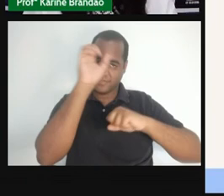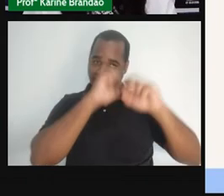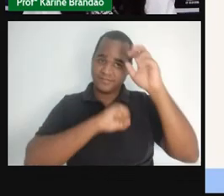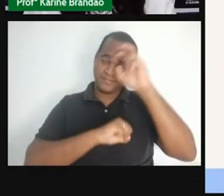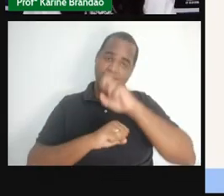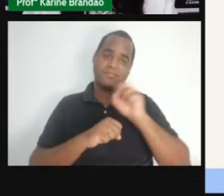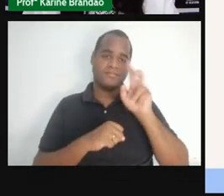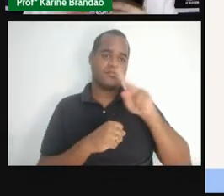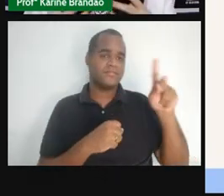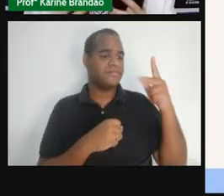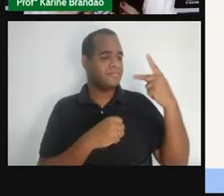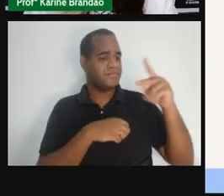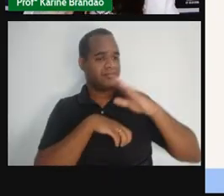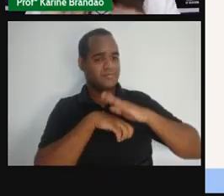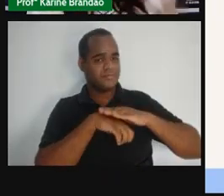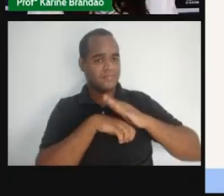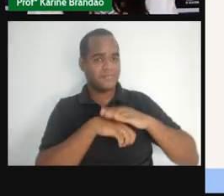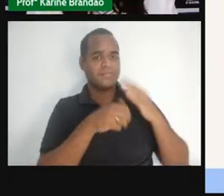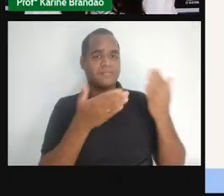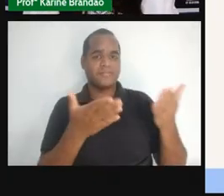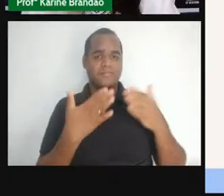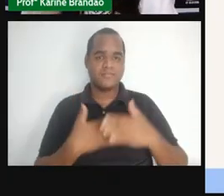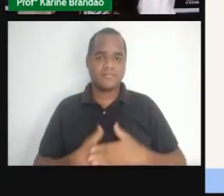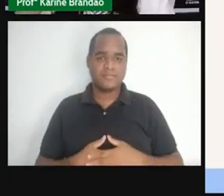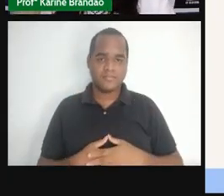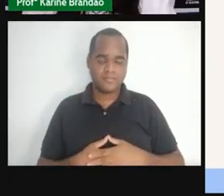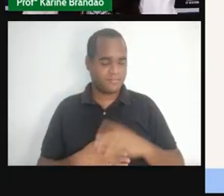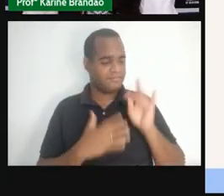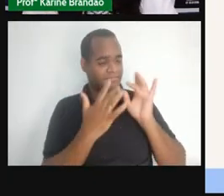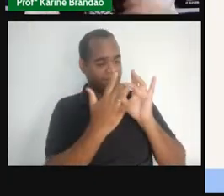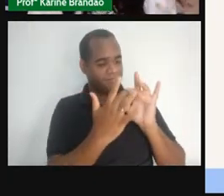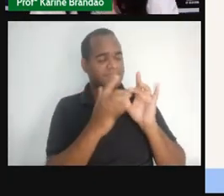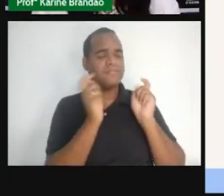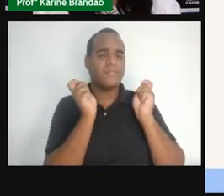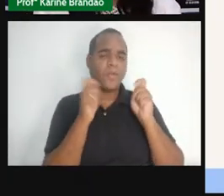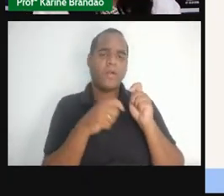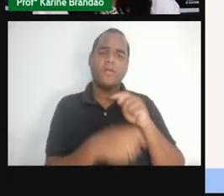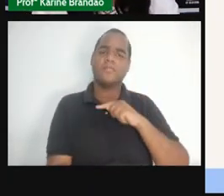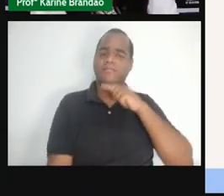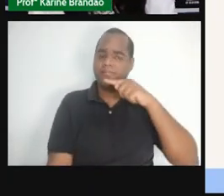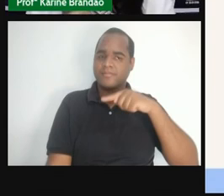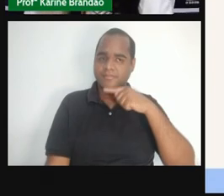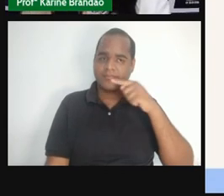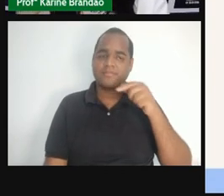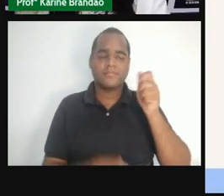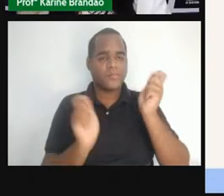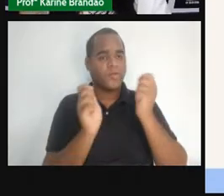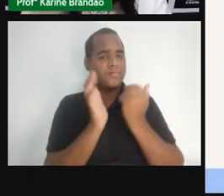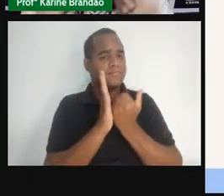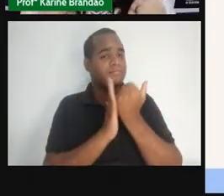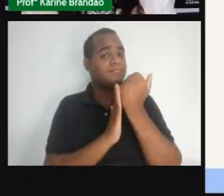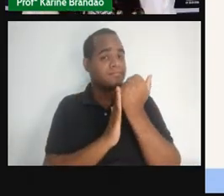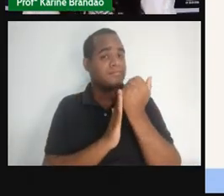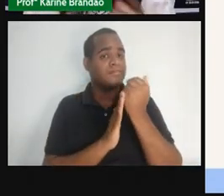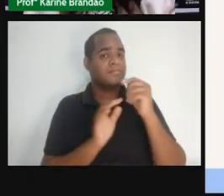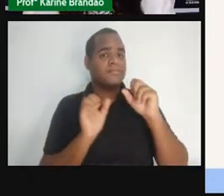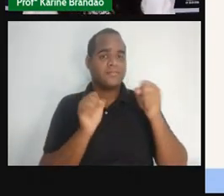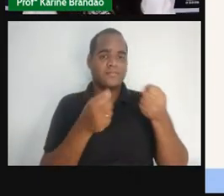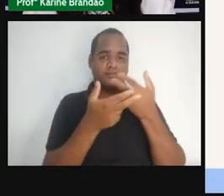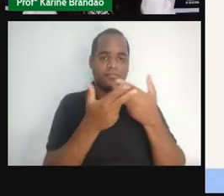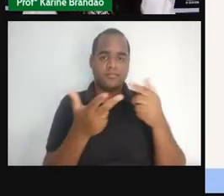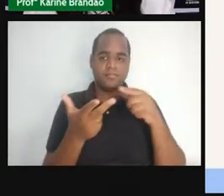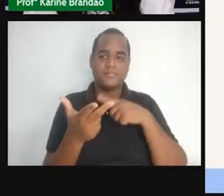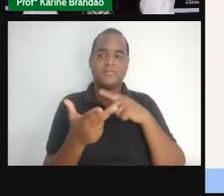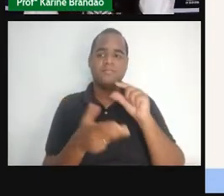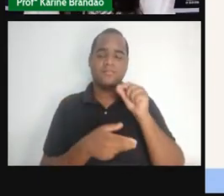atentos, tá? Porque, pra buscar mais, pra tirar outras dúvidas, pra buscar com o professor de vocês, pra, inclusive, entrar